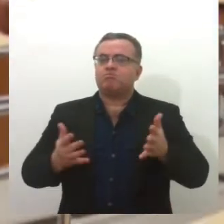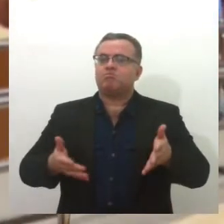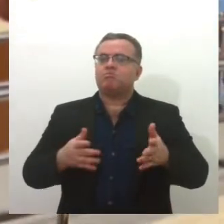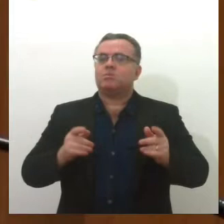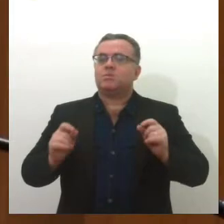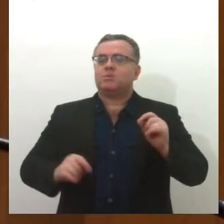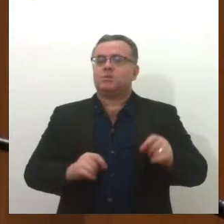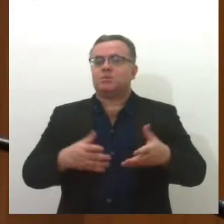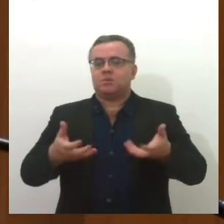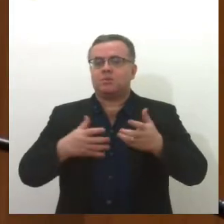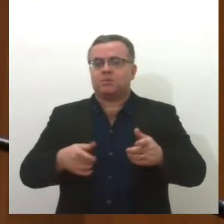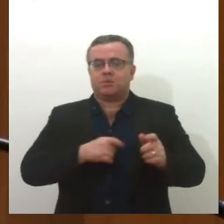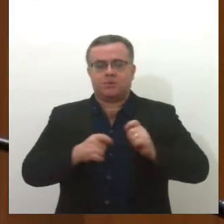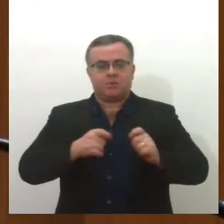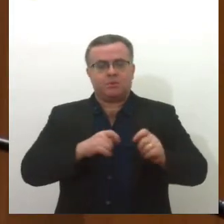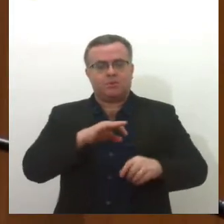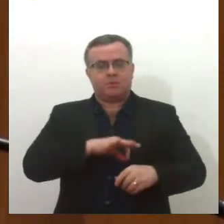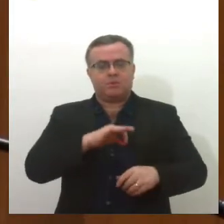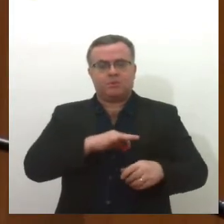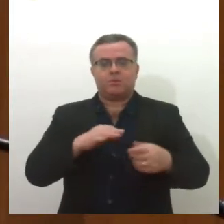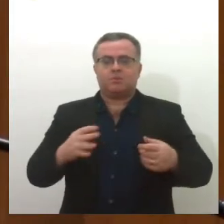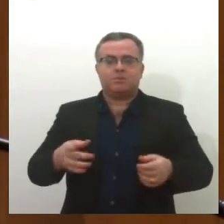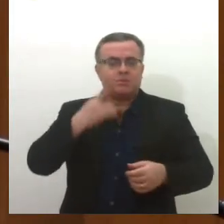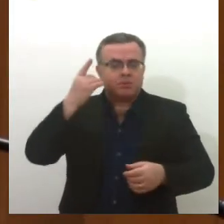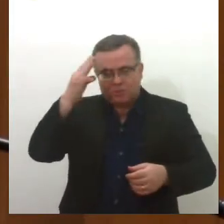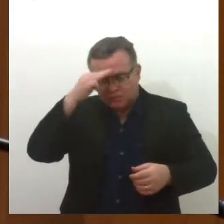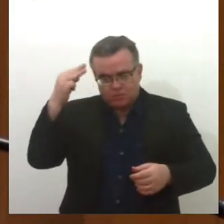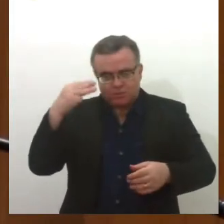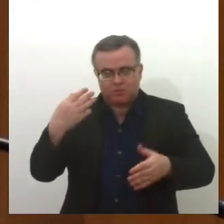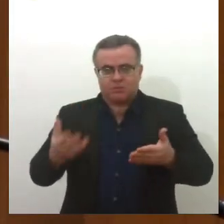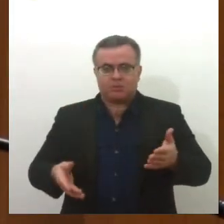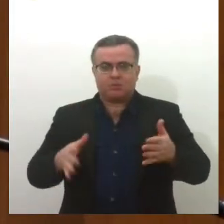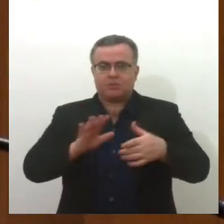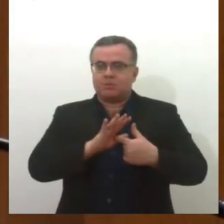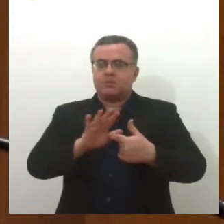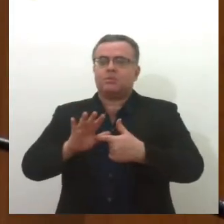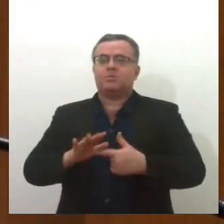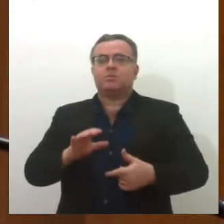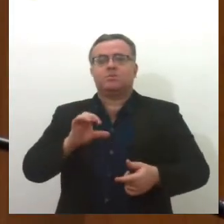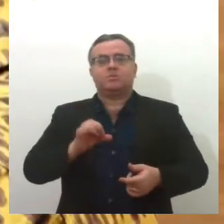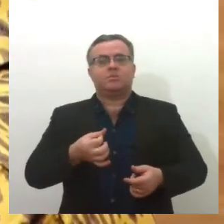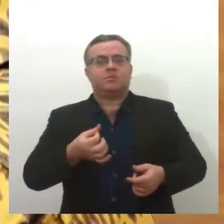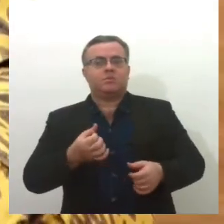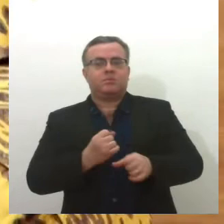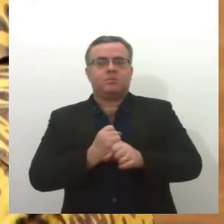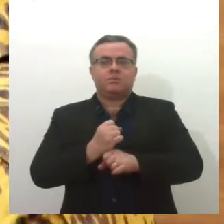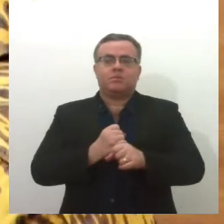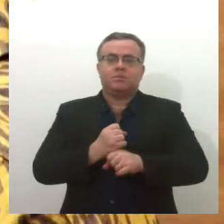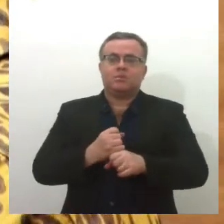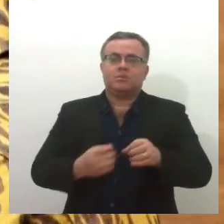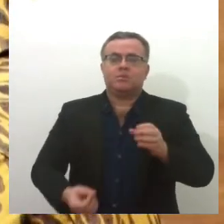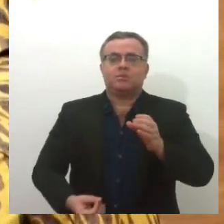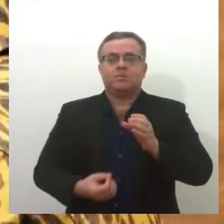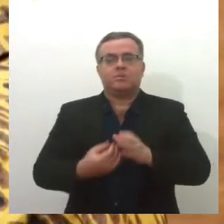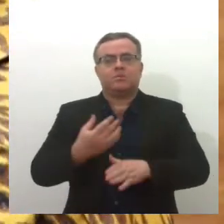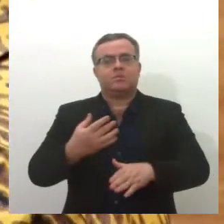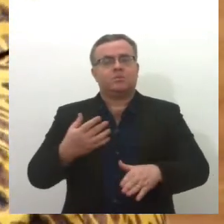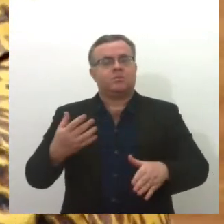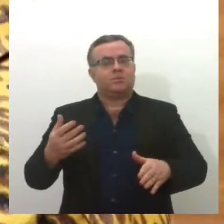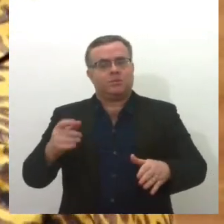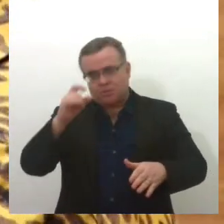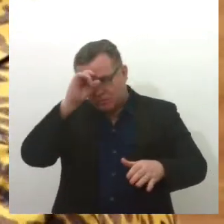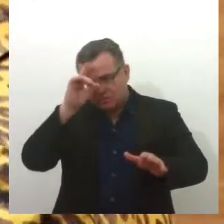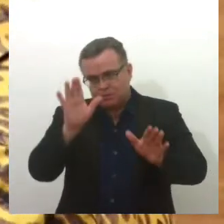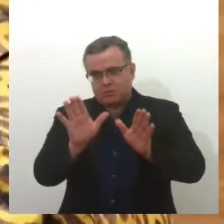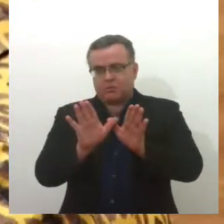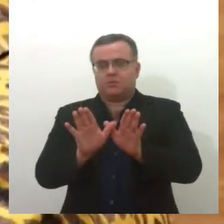salarial. Maria Mendonça, do PDT, destacou os 96 anos do Hospital Cirurgia. Disse que a